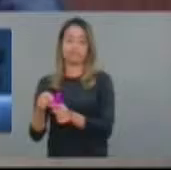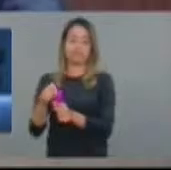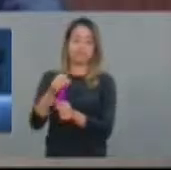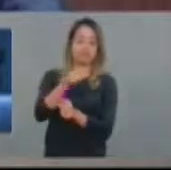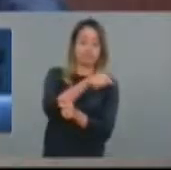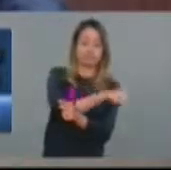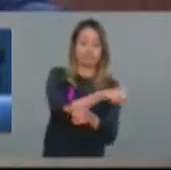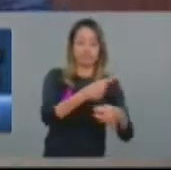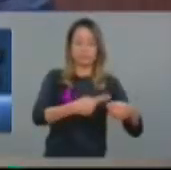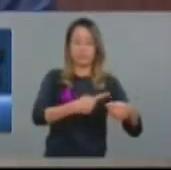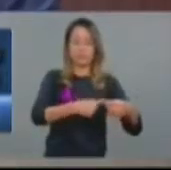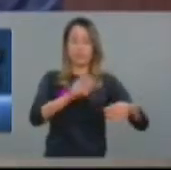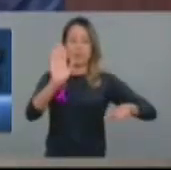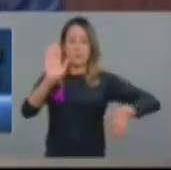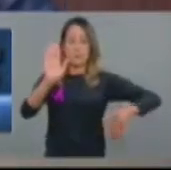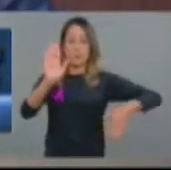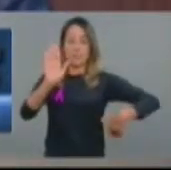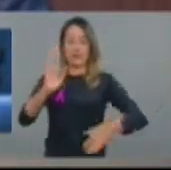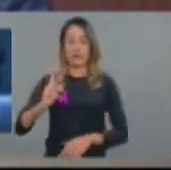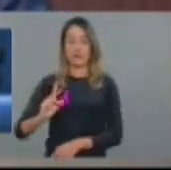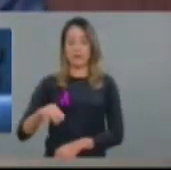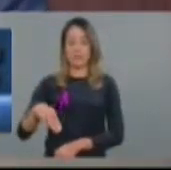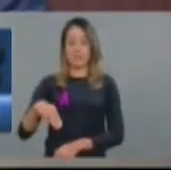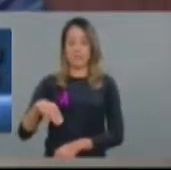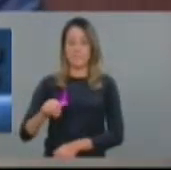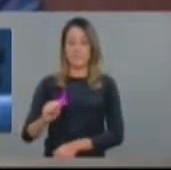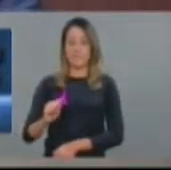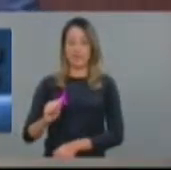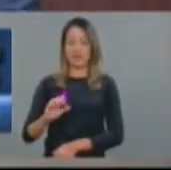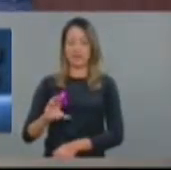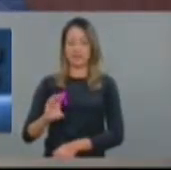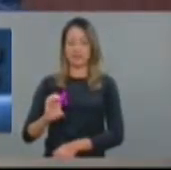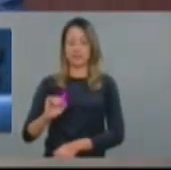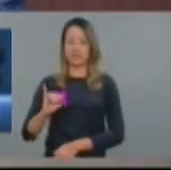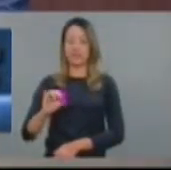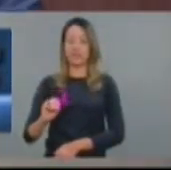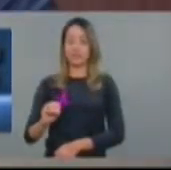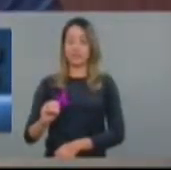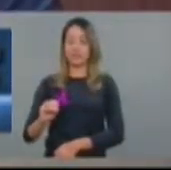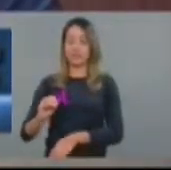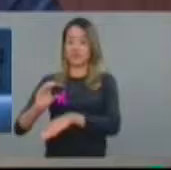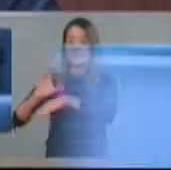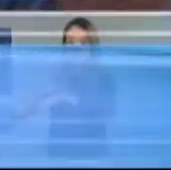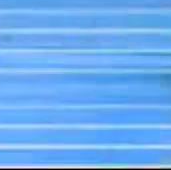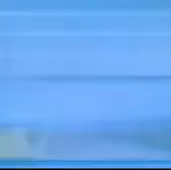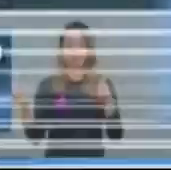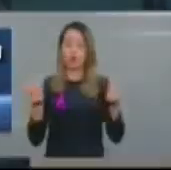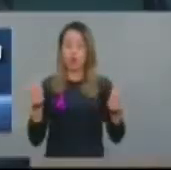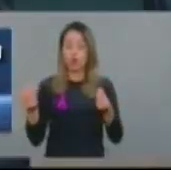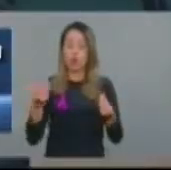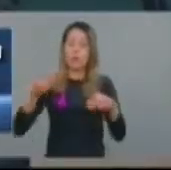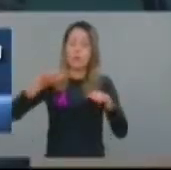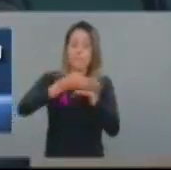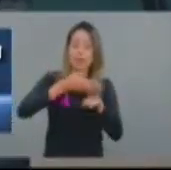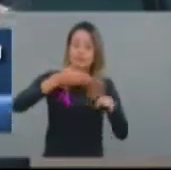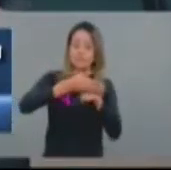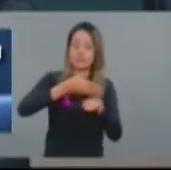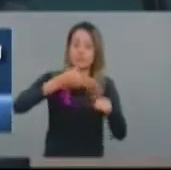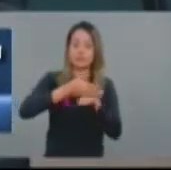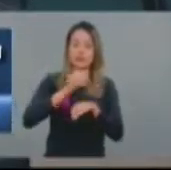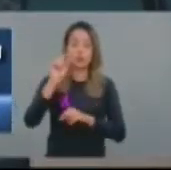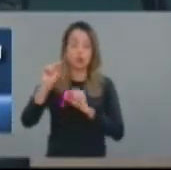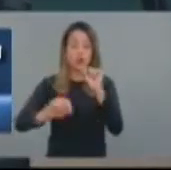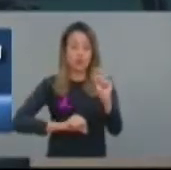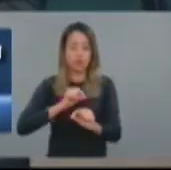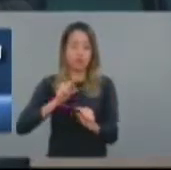que por ali transitam, fazendo com que haja um maior incremento do fluxo de turismo também naquela região do estado do Ceará. Todas as forças, desde as